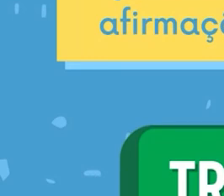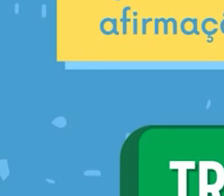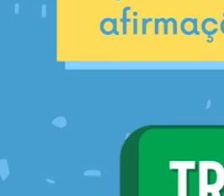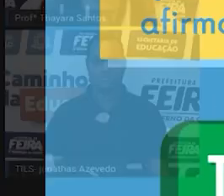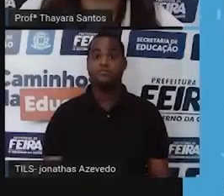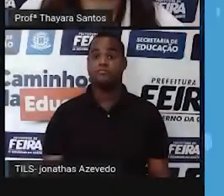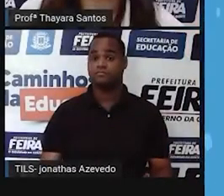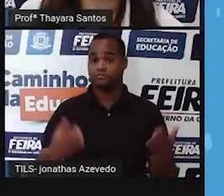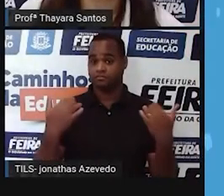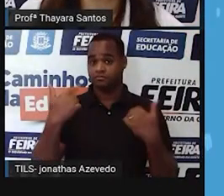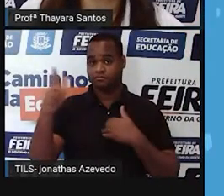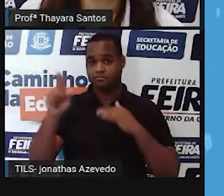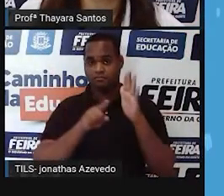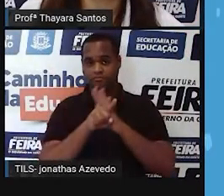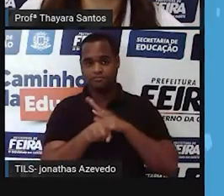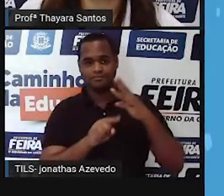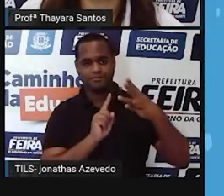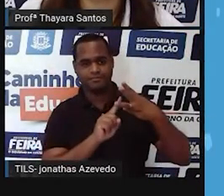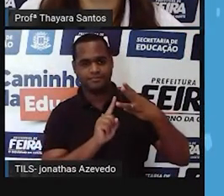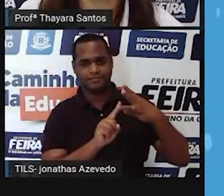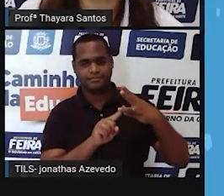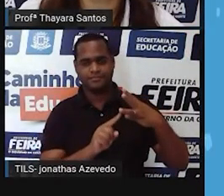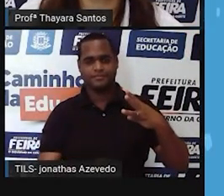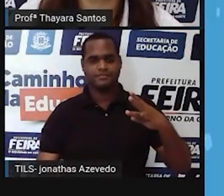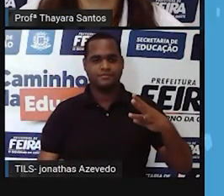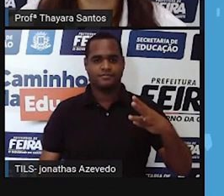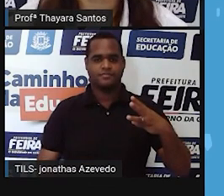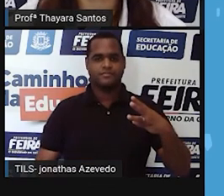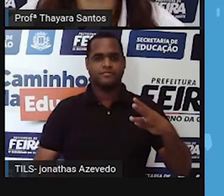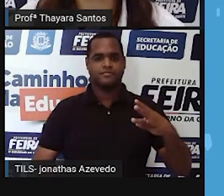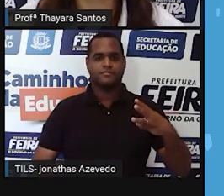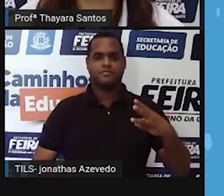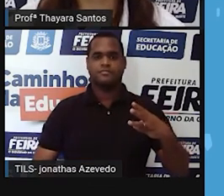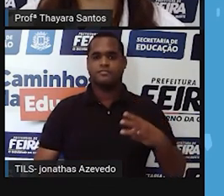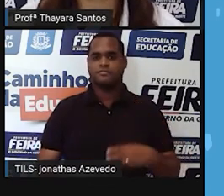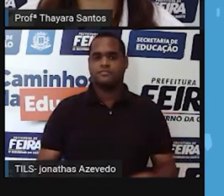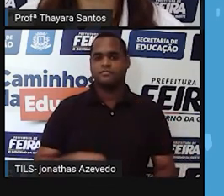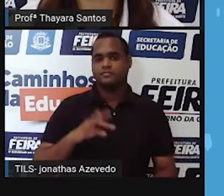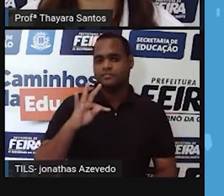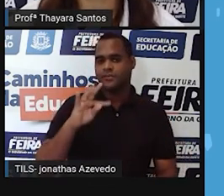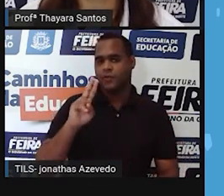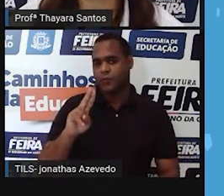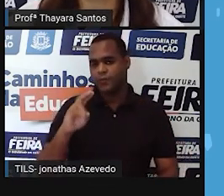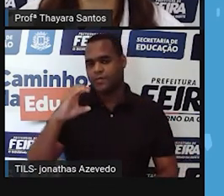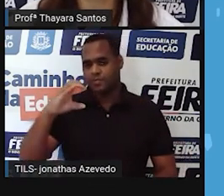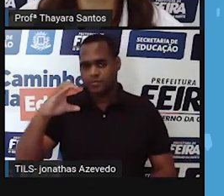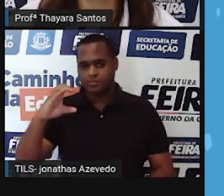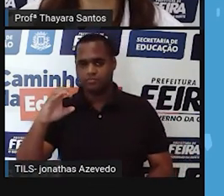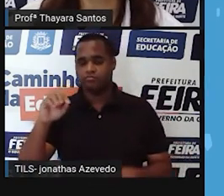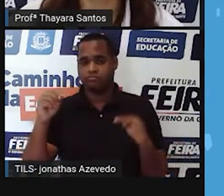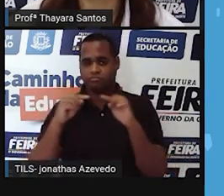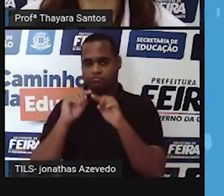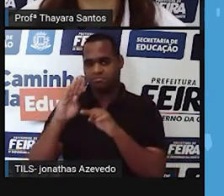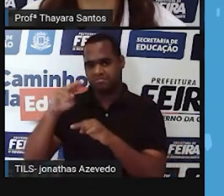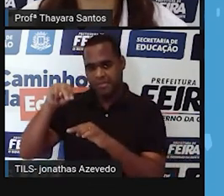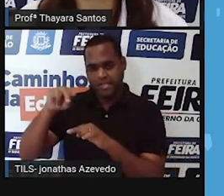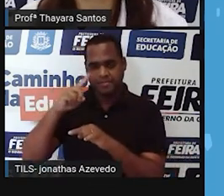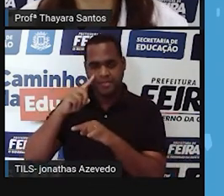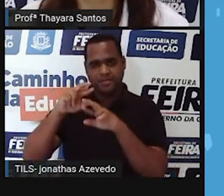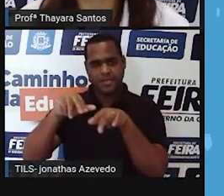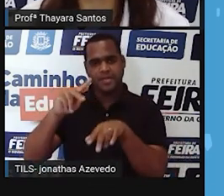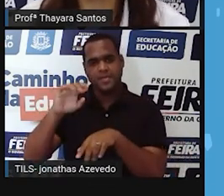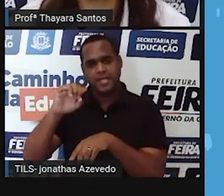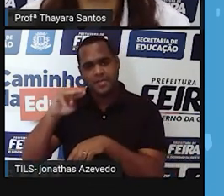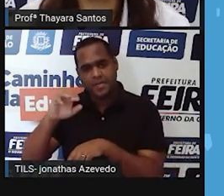Vamos agora para a terceira questão. Timina, uracila e citosina são bases nitrogenadas